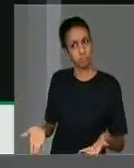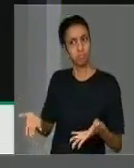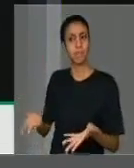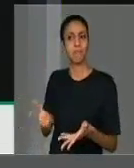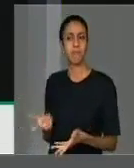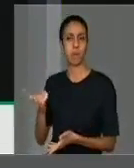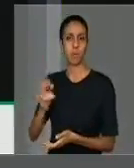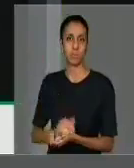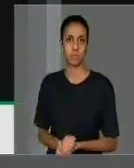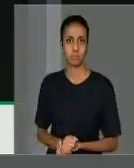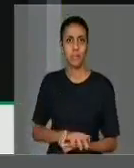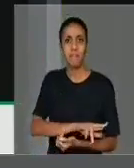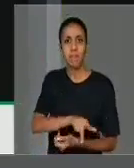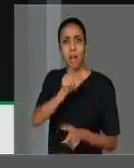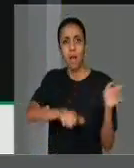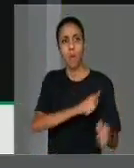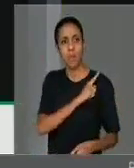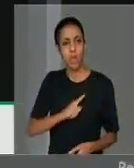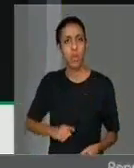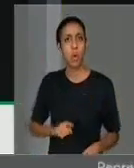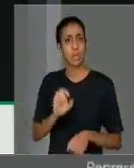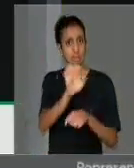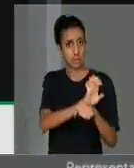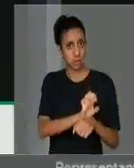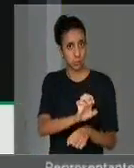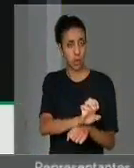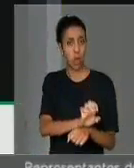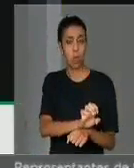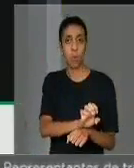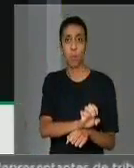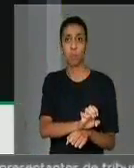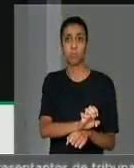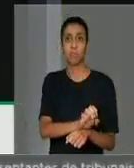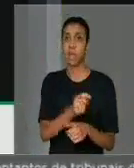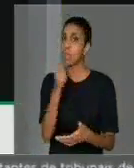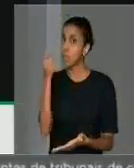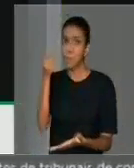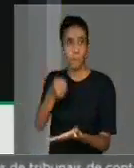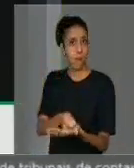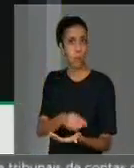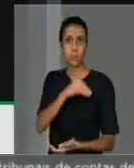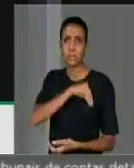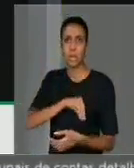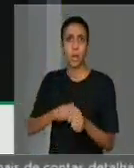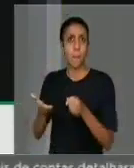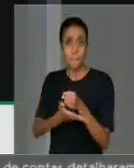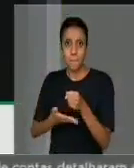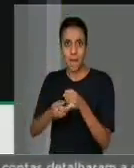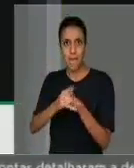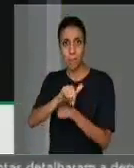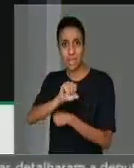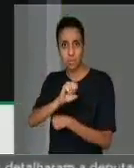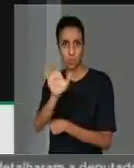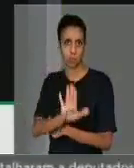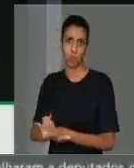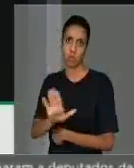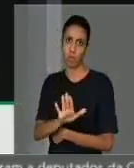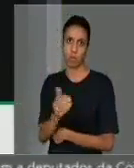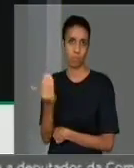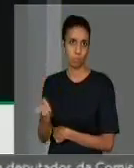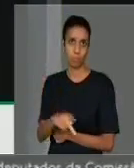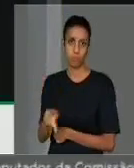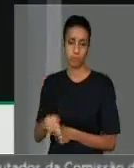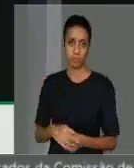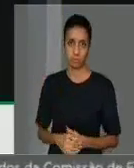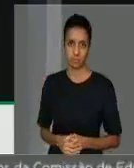Muitos governadores estaduais, inclusive, não pagam o piso nacional aos professores.